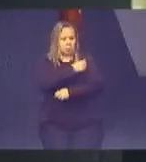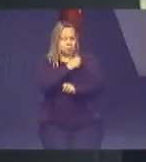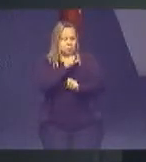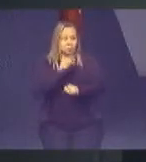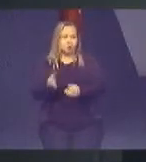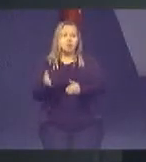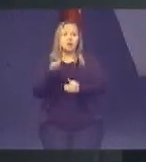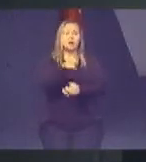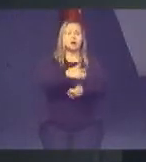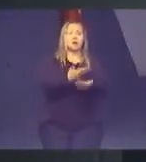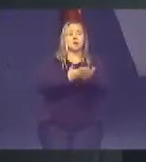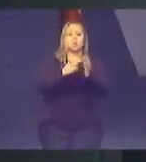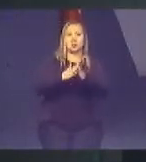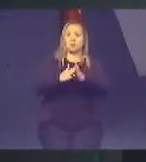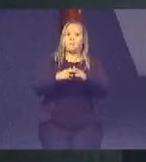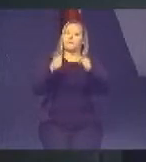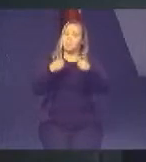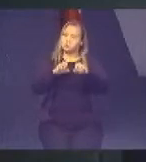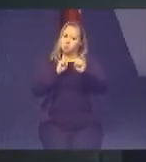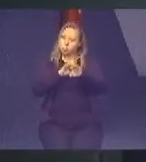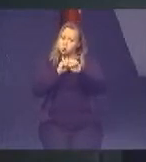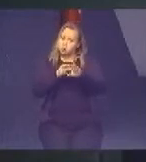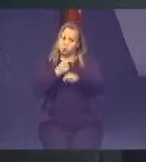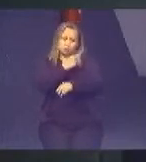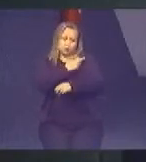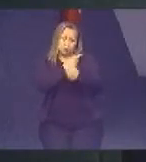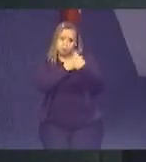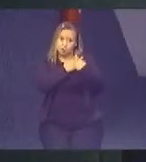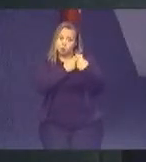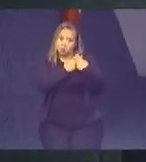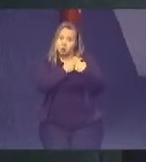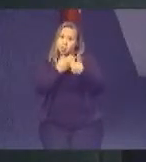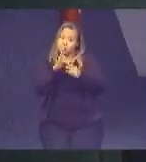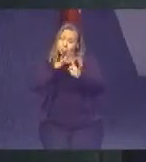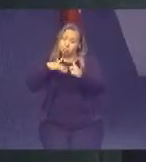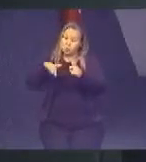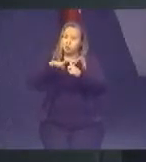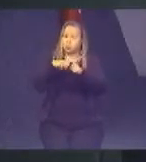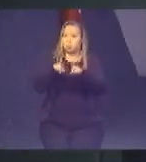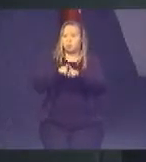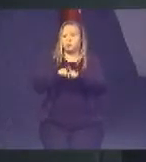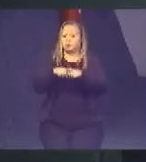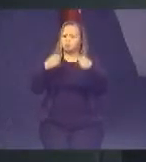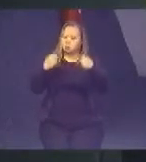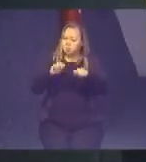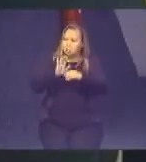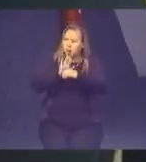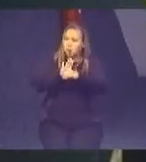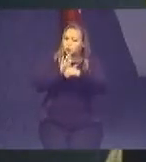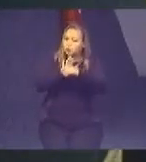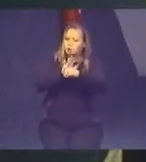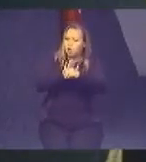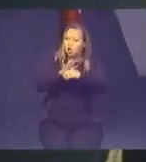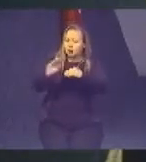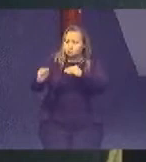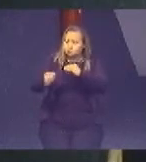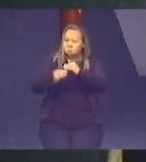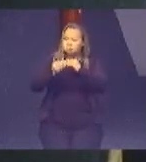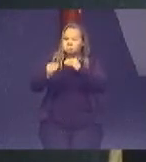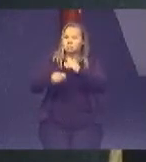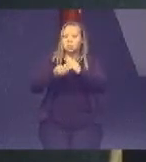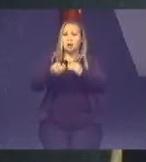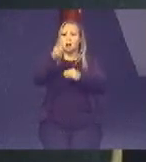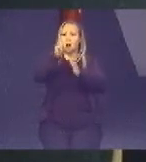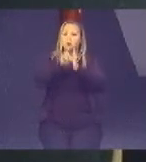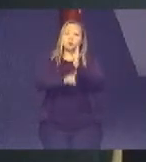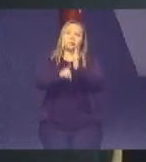a ter responsabilidade social. Nós temos que ajudá-lo a incorporar o direito